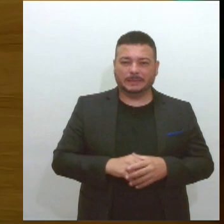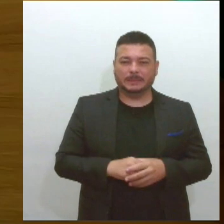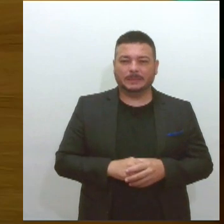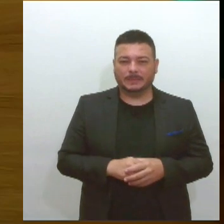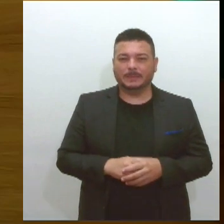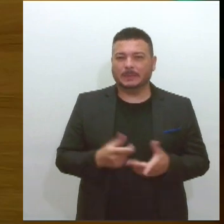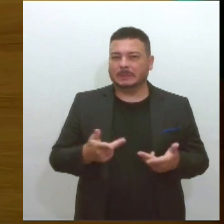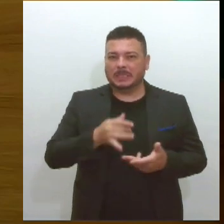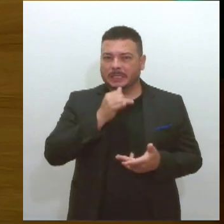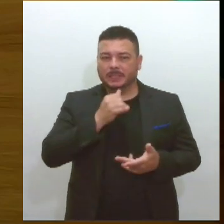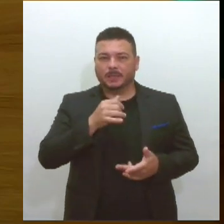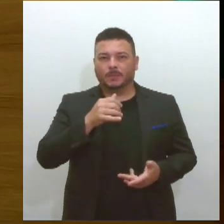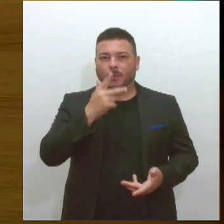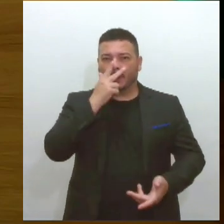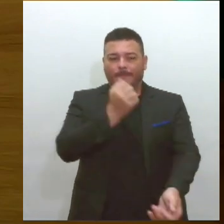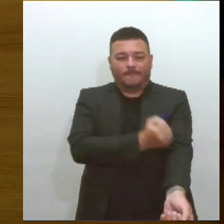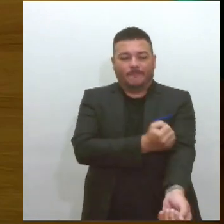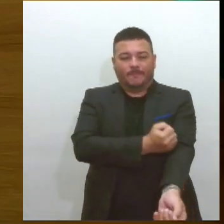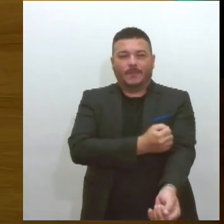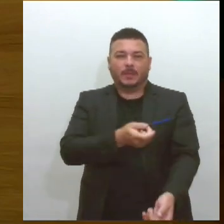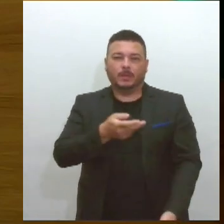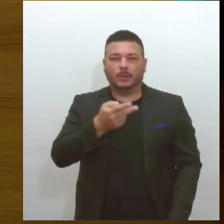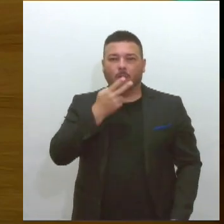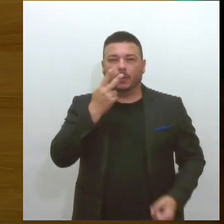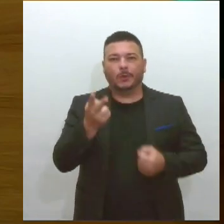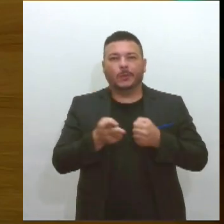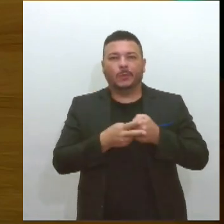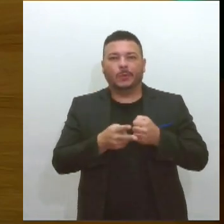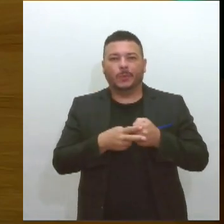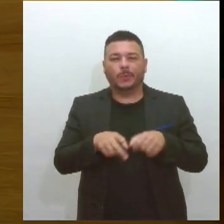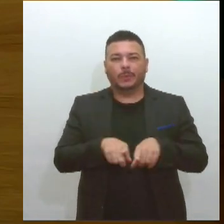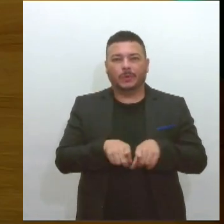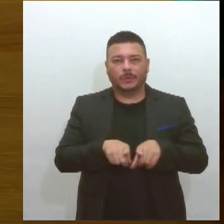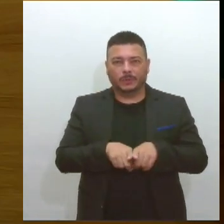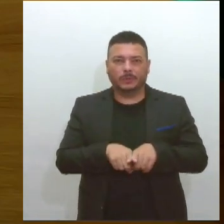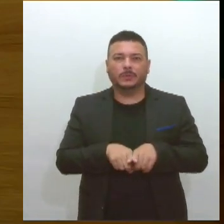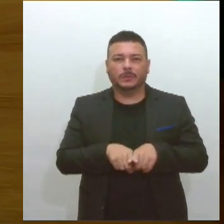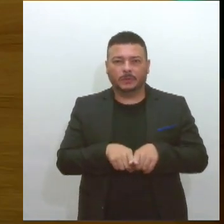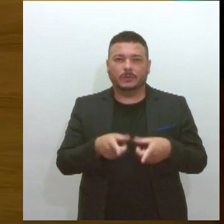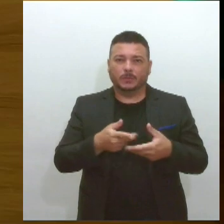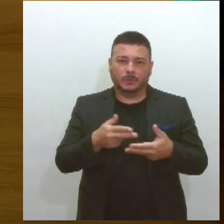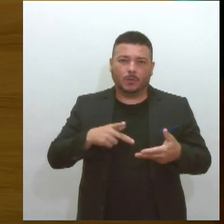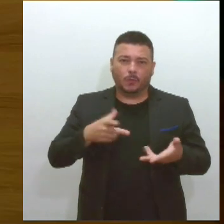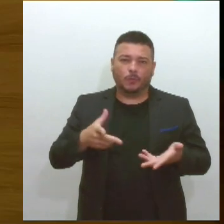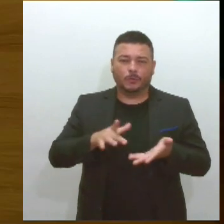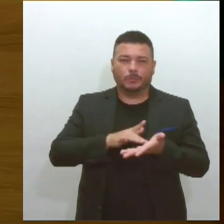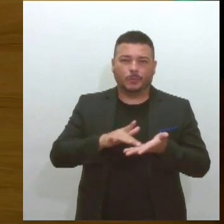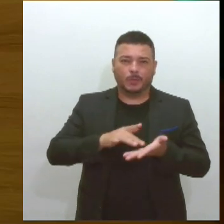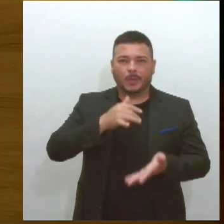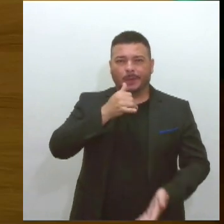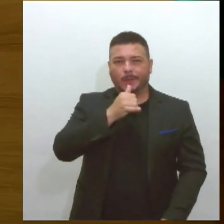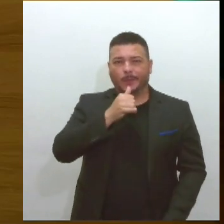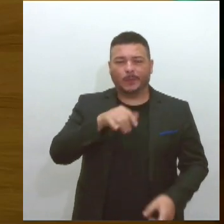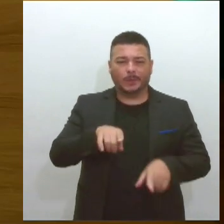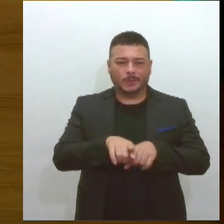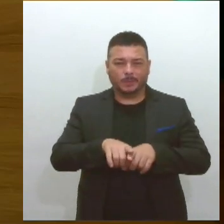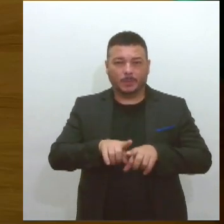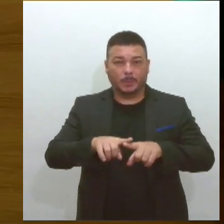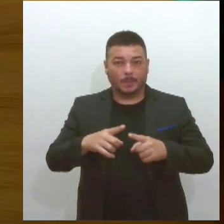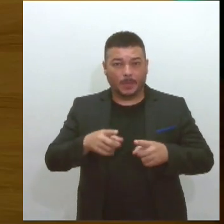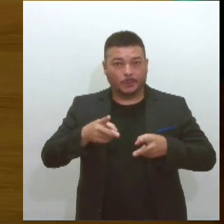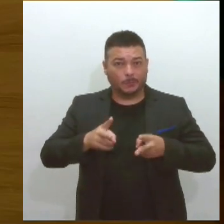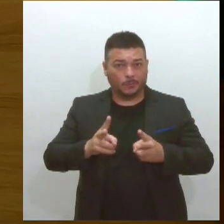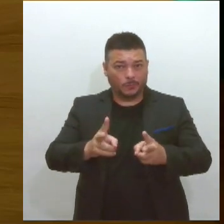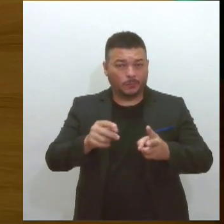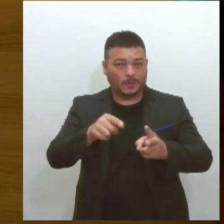através do tabaco, apesar de hoje ter as fontes eletrônicas de nicotina, mas o álcool continua tendo essa exposição